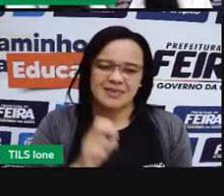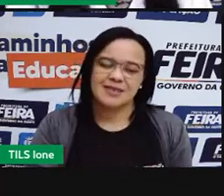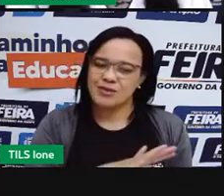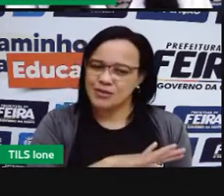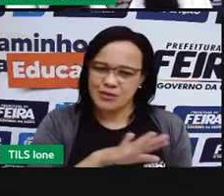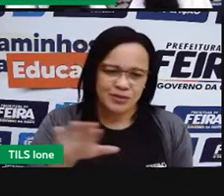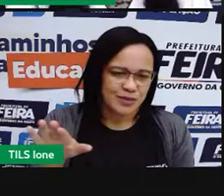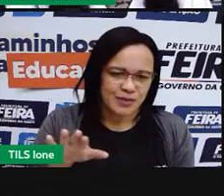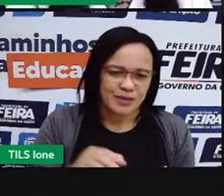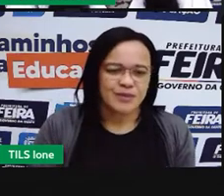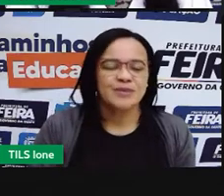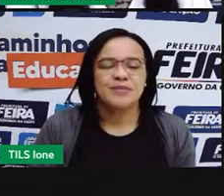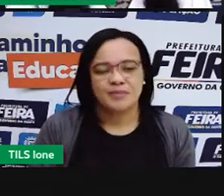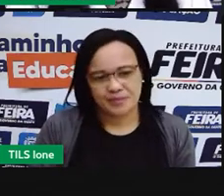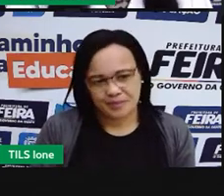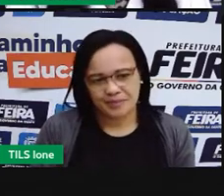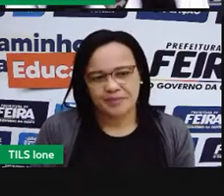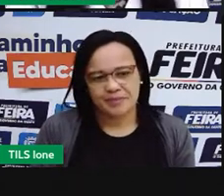conseguiu menos.